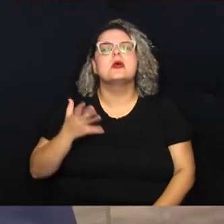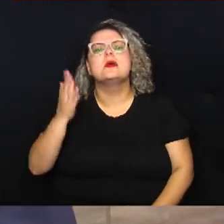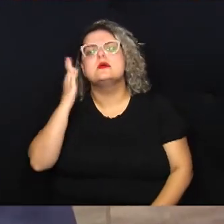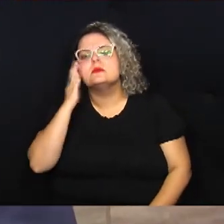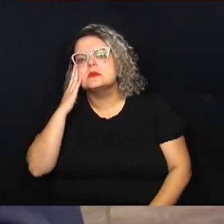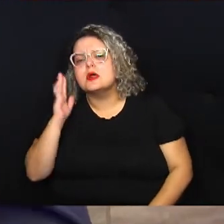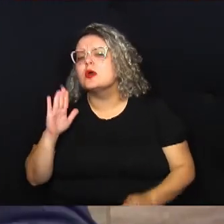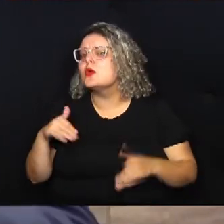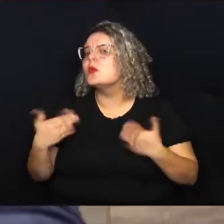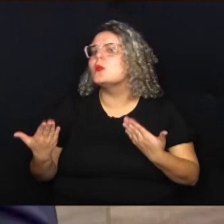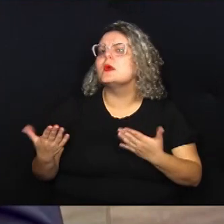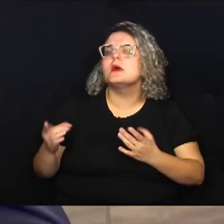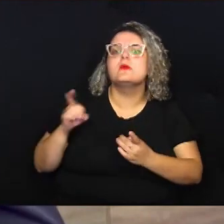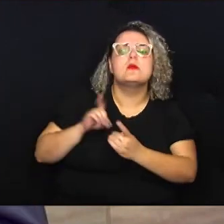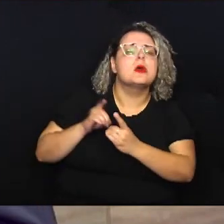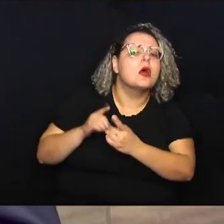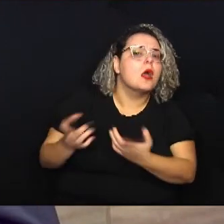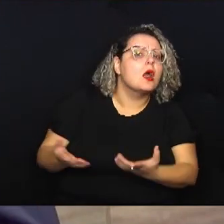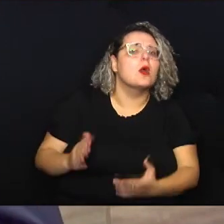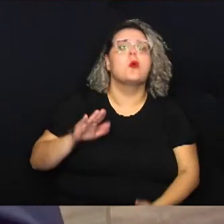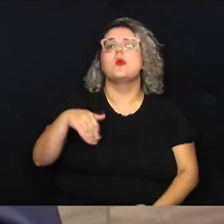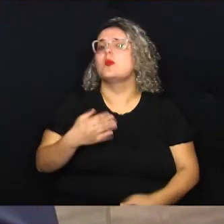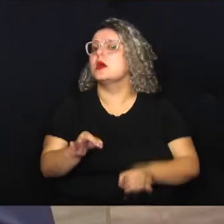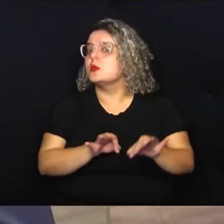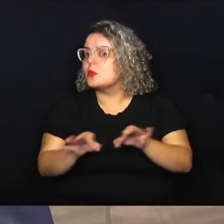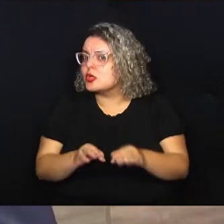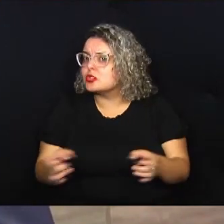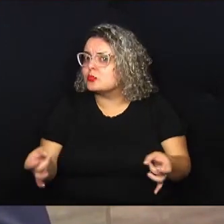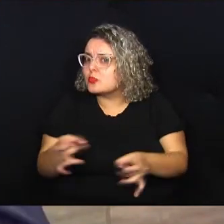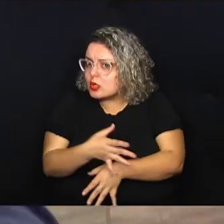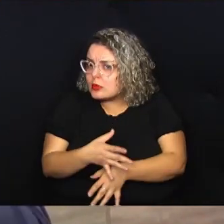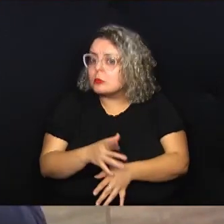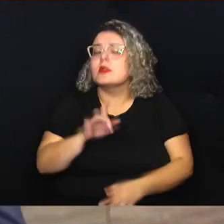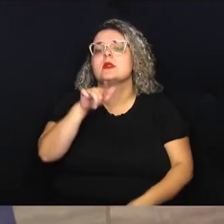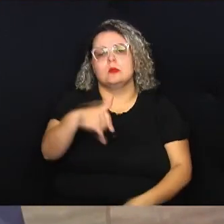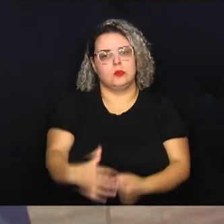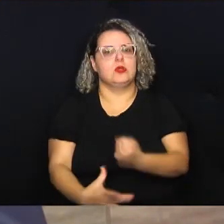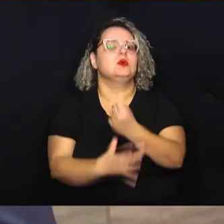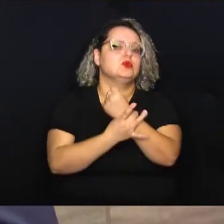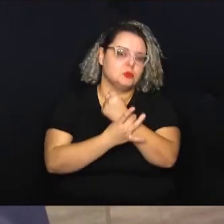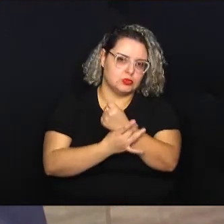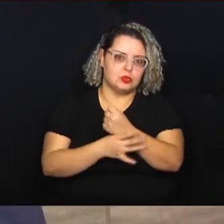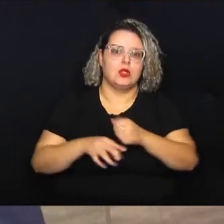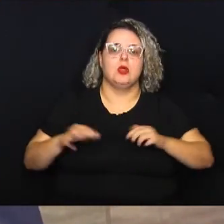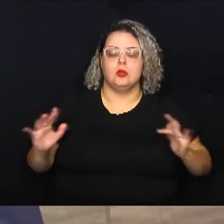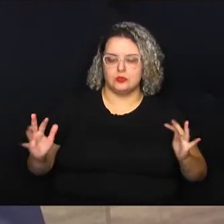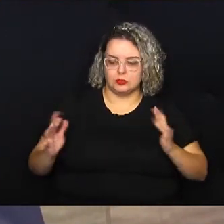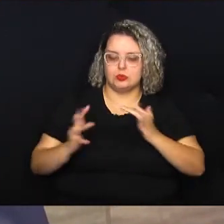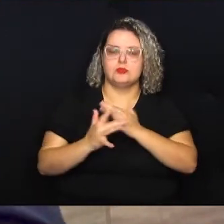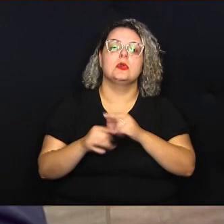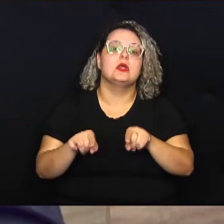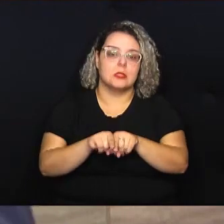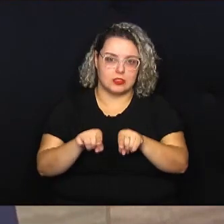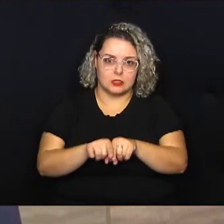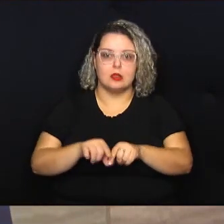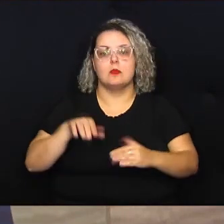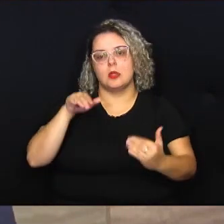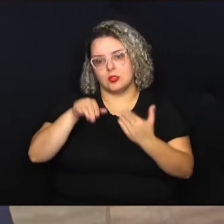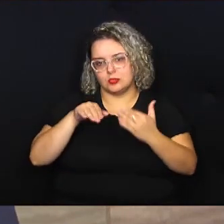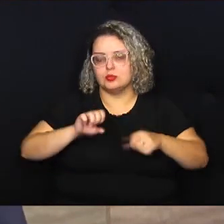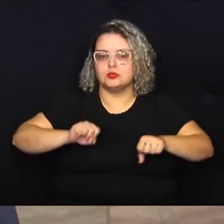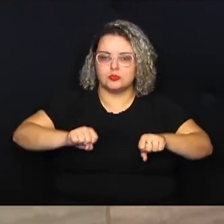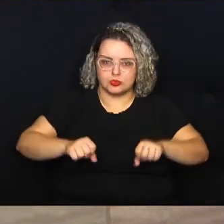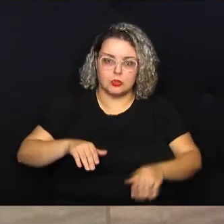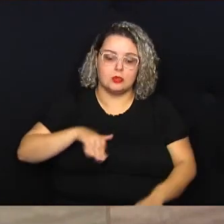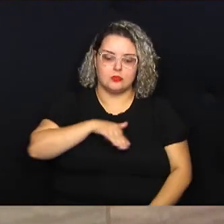que a Indec vai atender, quando o projeto vai estar pronto para poder trazer a segurança aos pedestres e também aos motoristas ali que